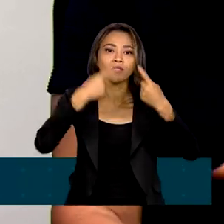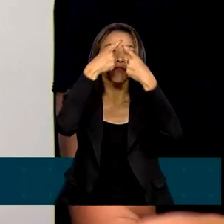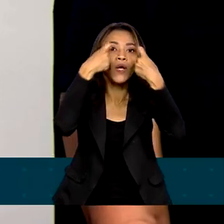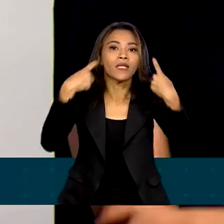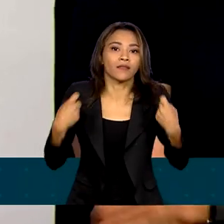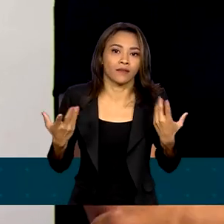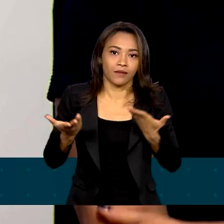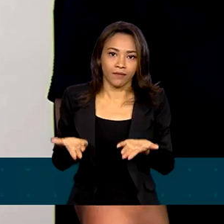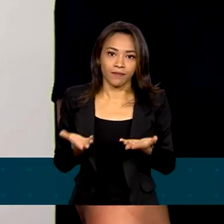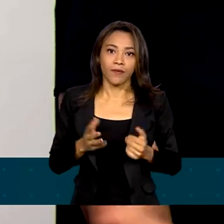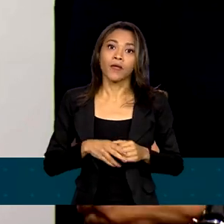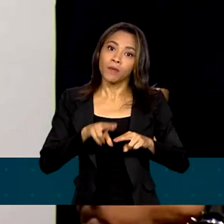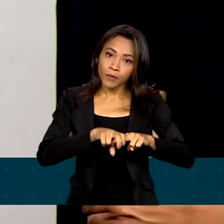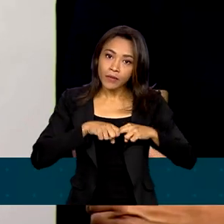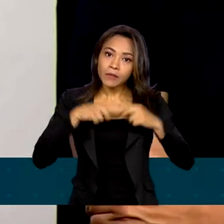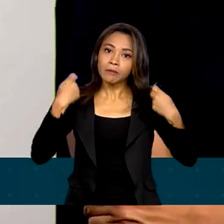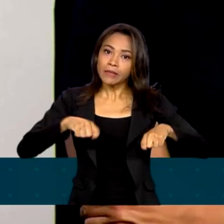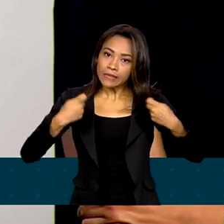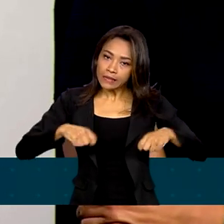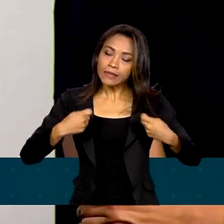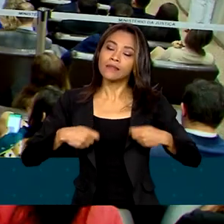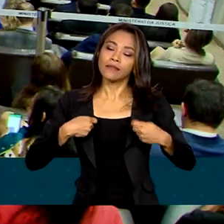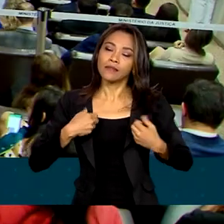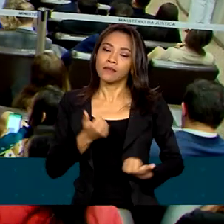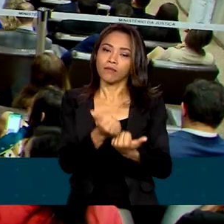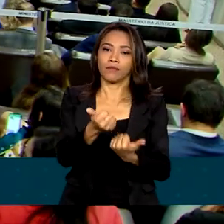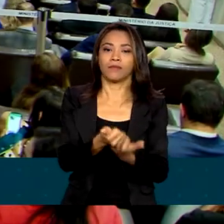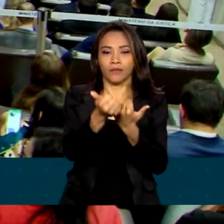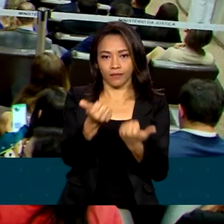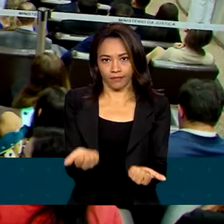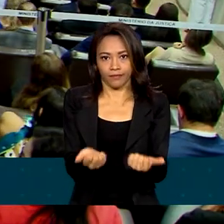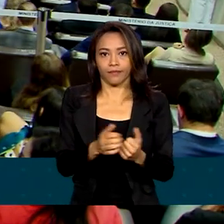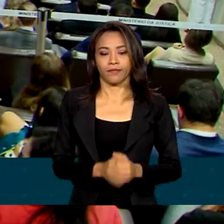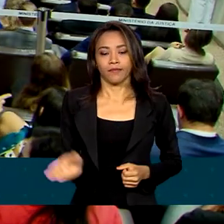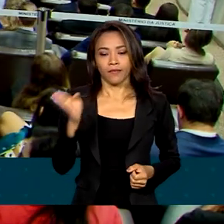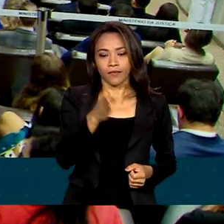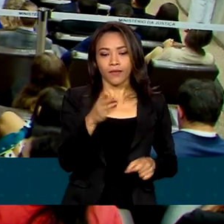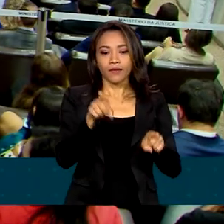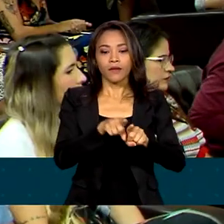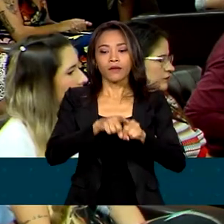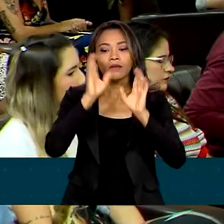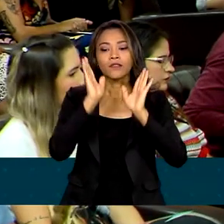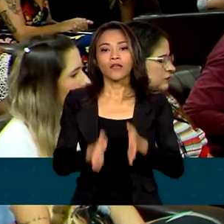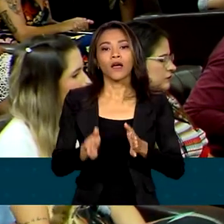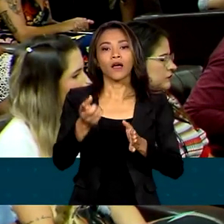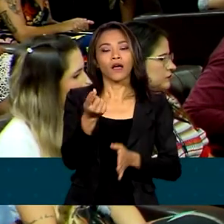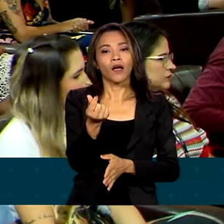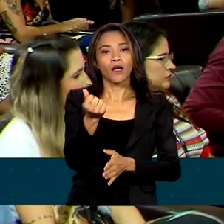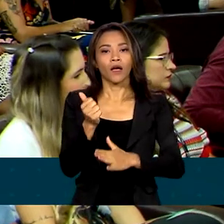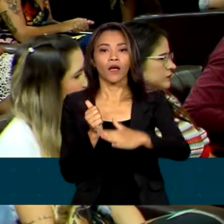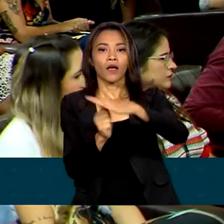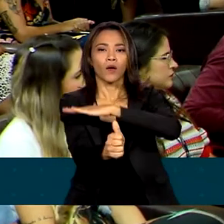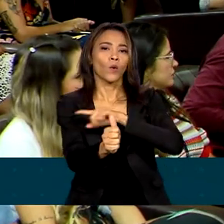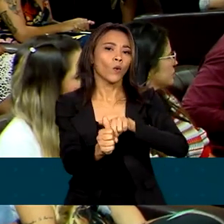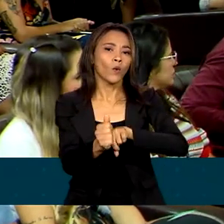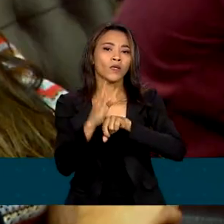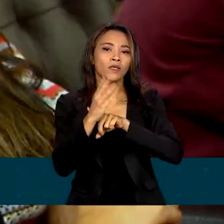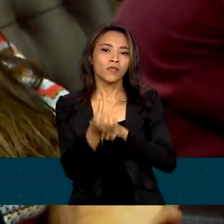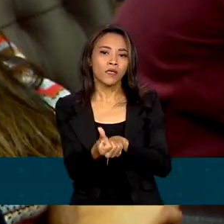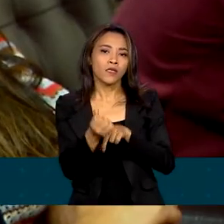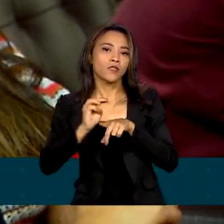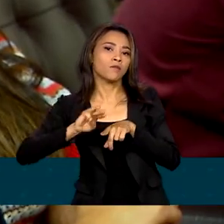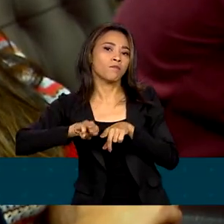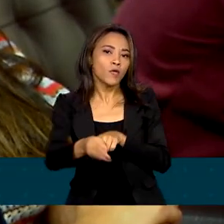Por isso, merecem assistência e reparação. Também foi anunciada a liberação de cerca de 6 milhões de reais